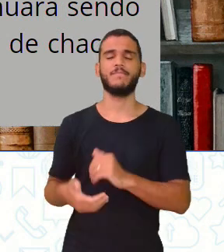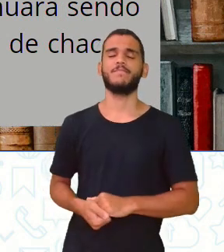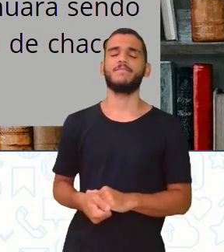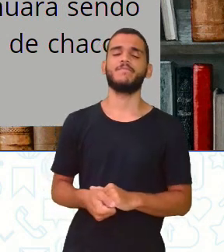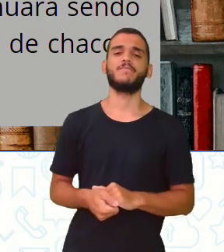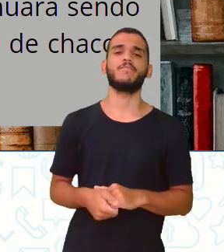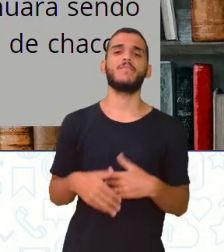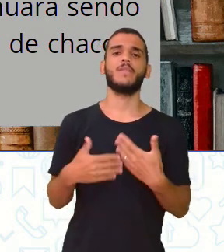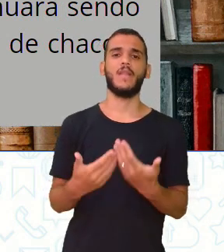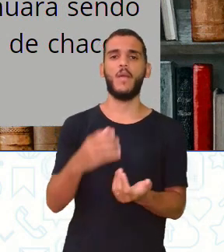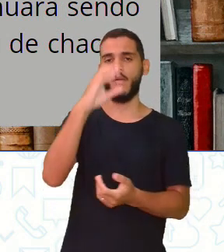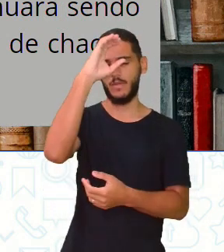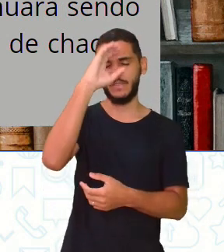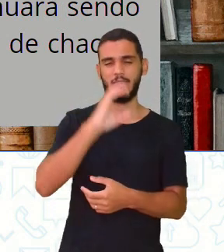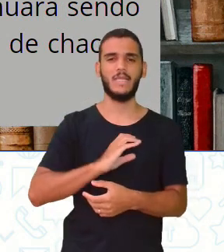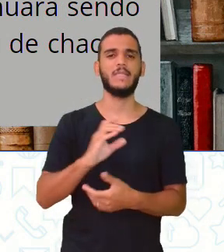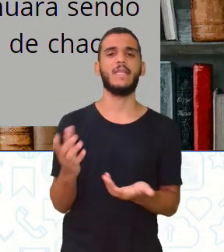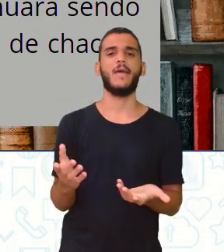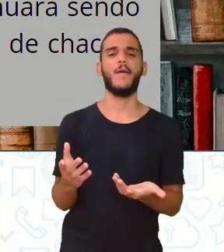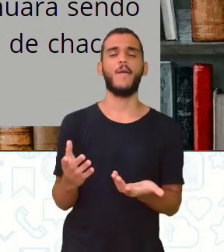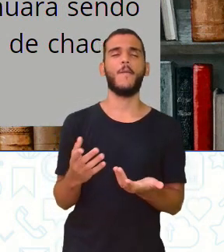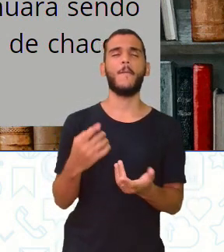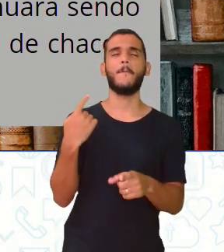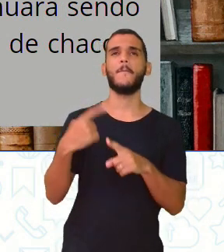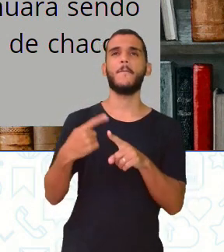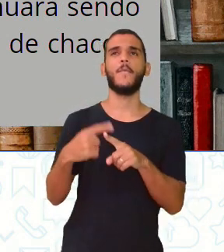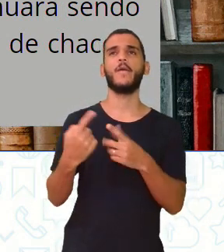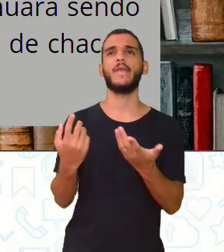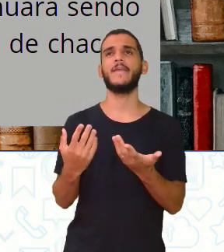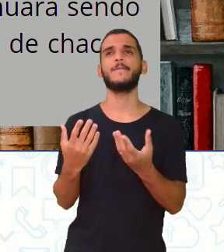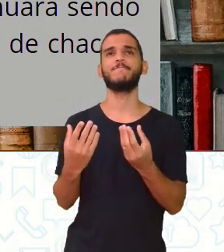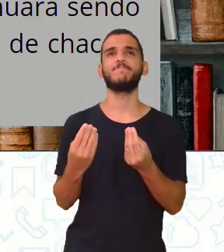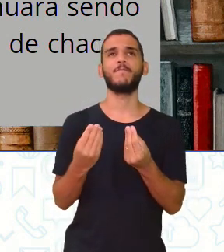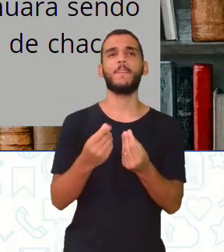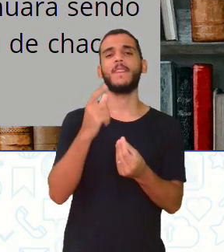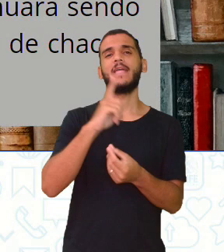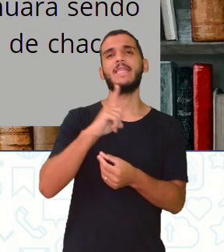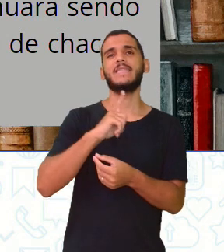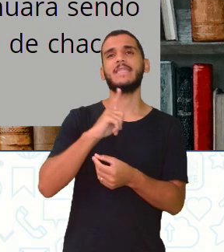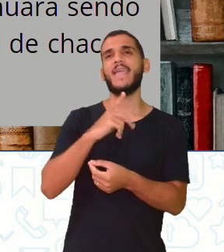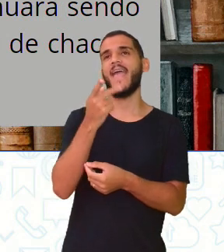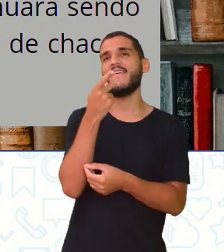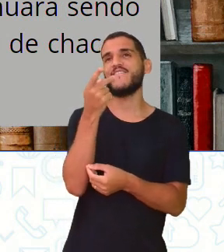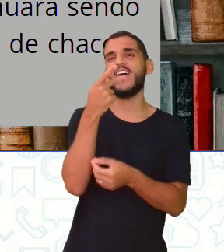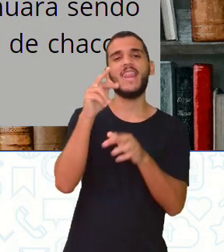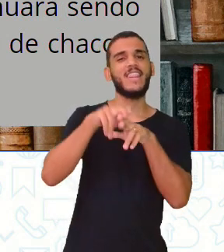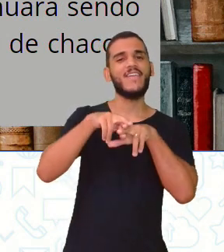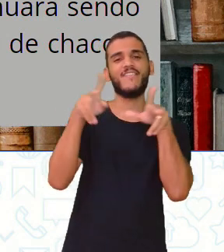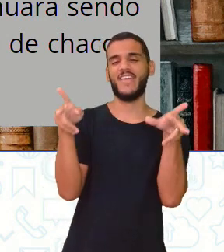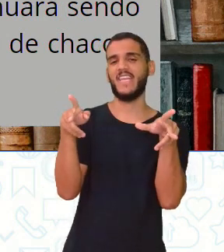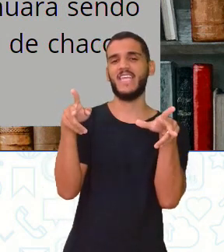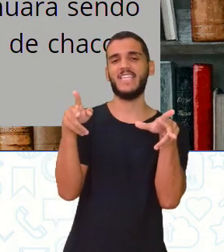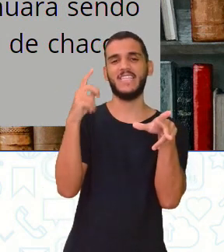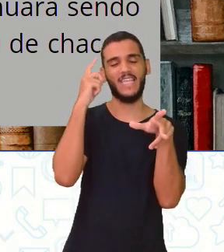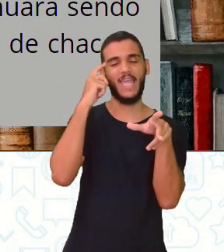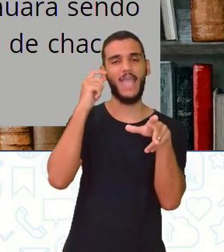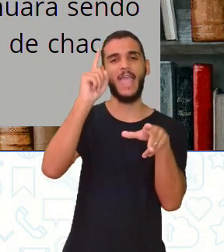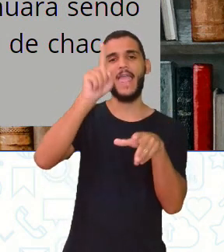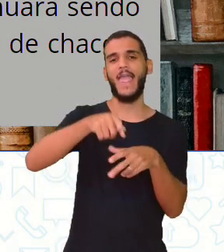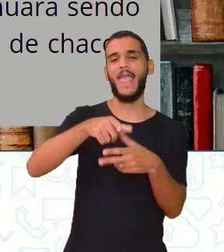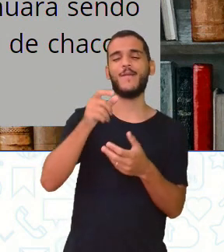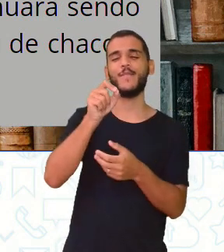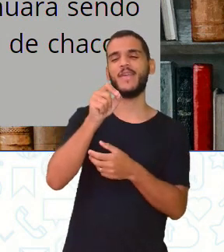O cidadão segregado por apresentar sotaque de uma determinada região continuará sendo visto de uma forma estereotipada,